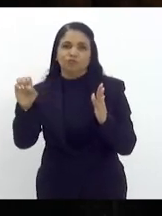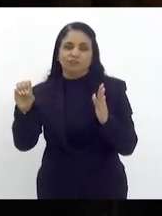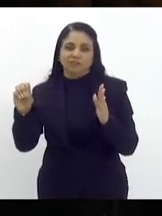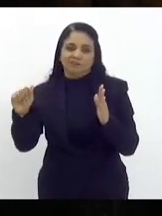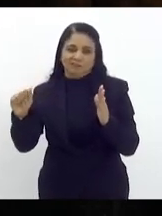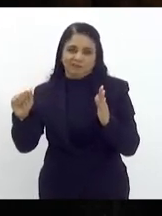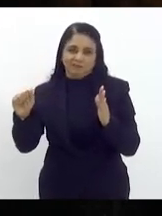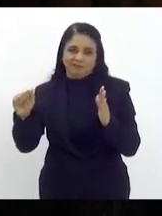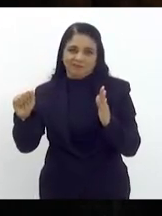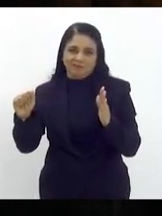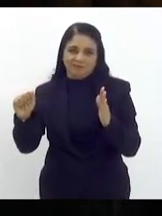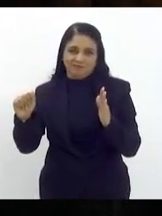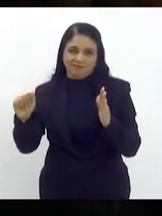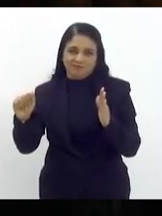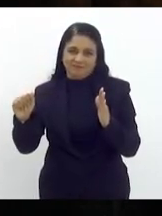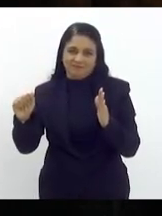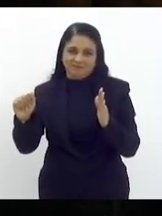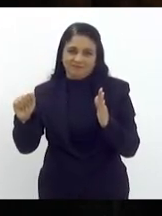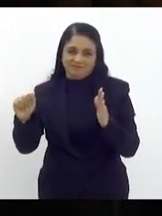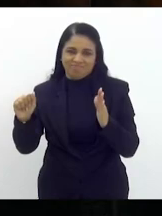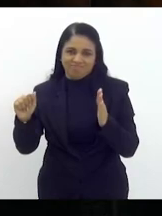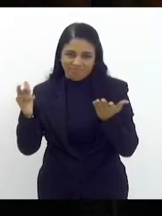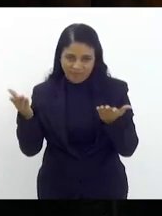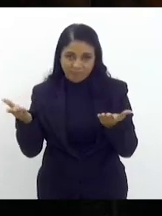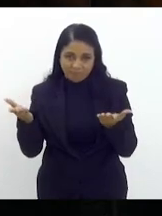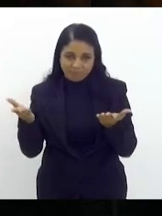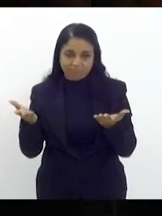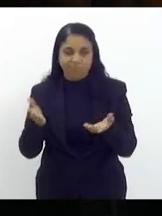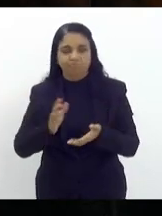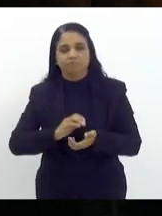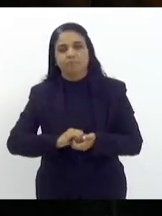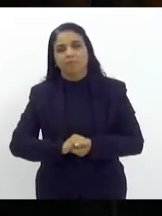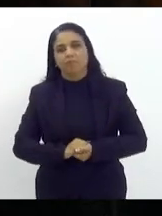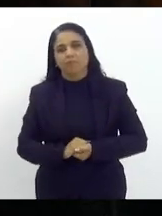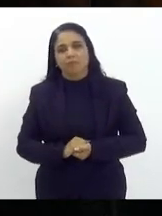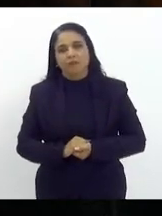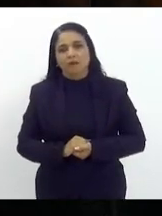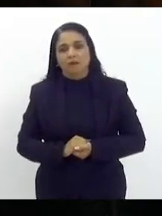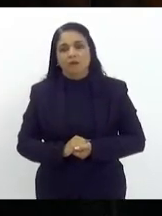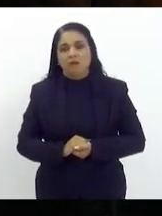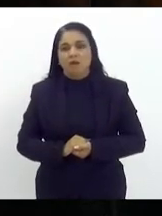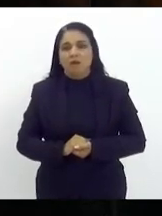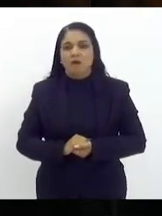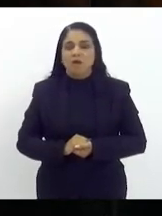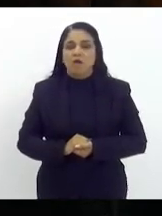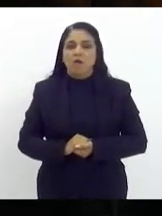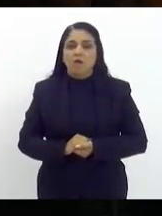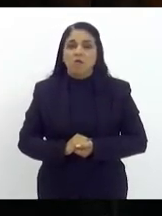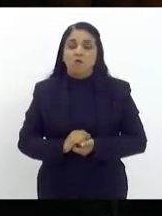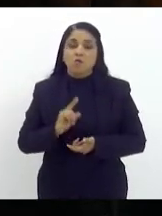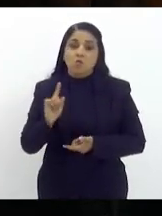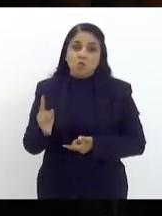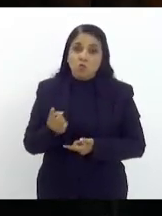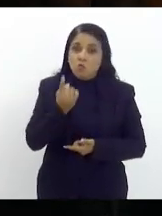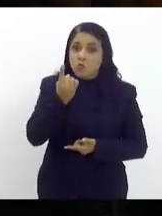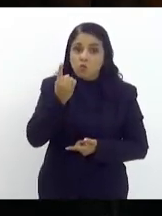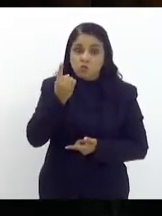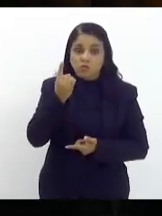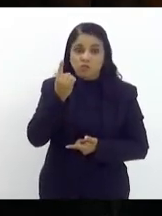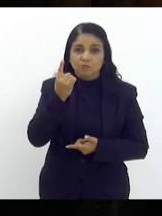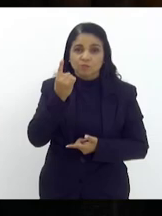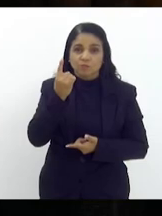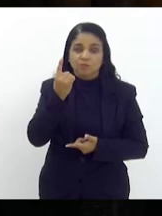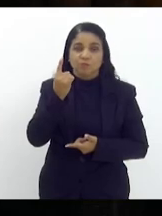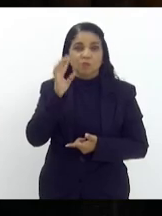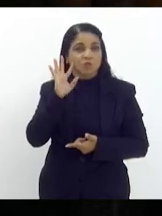morrer hoje vai morrer depois da manhã a única questão que pode solucionar é